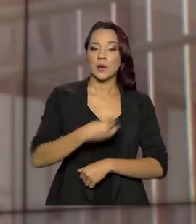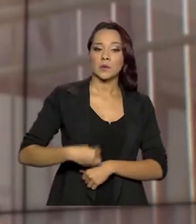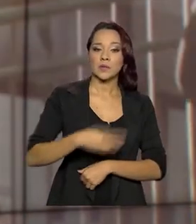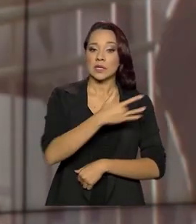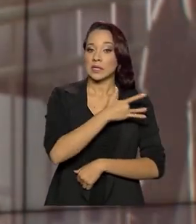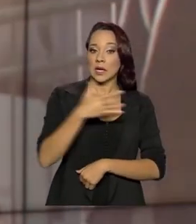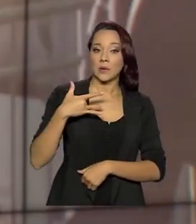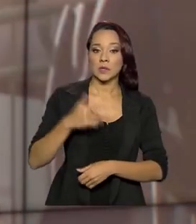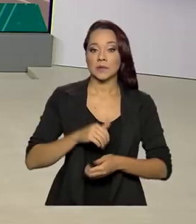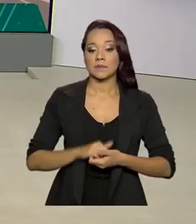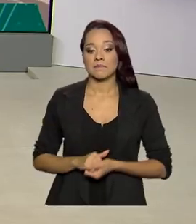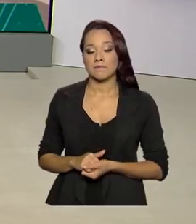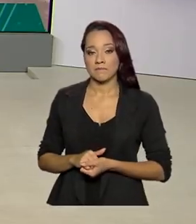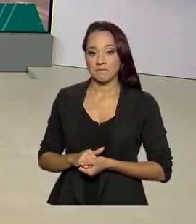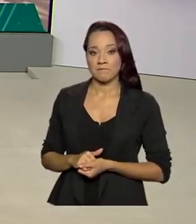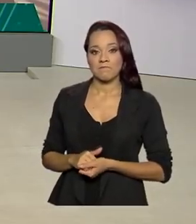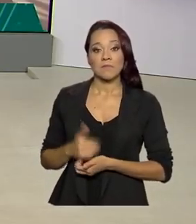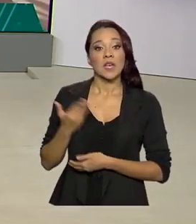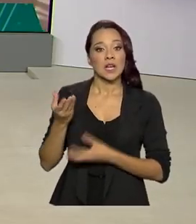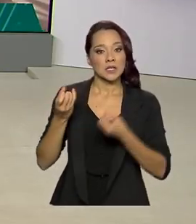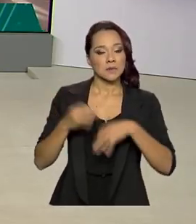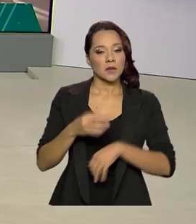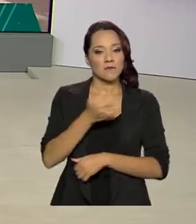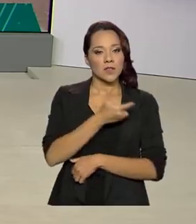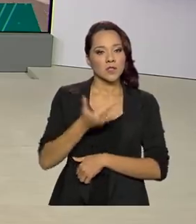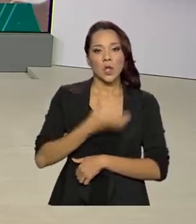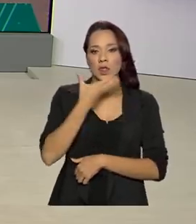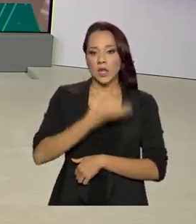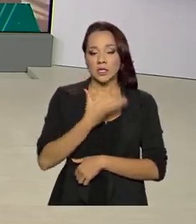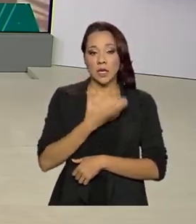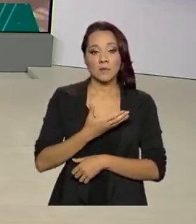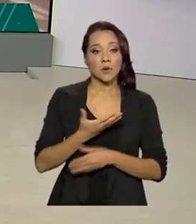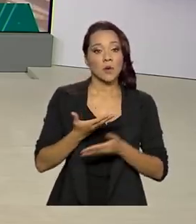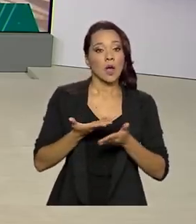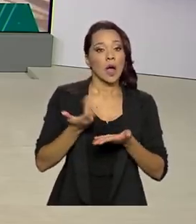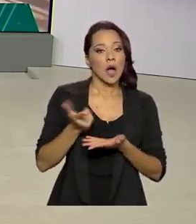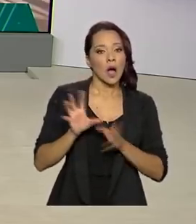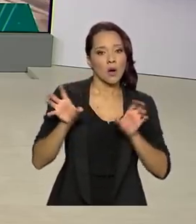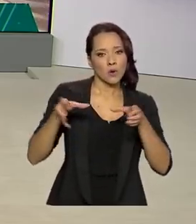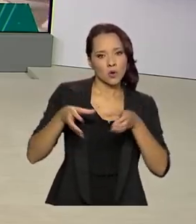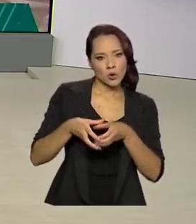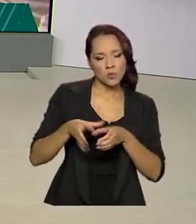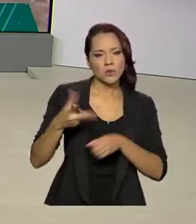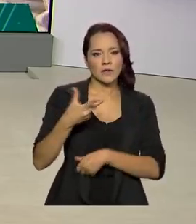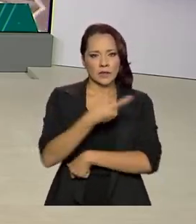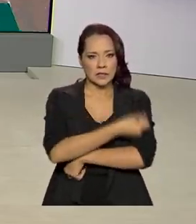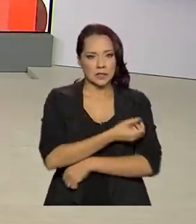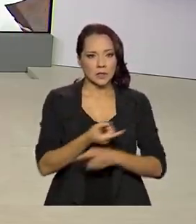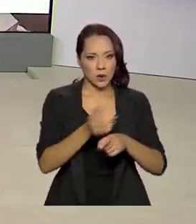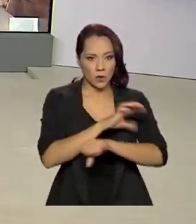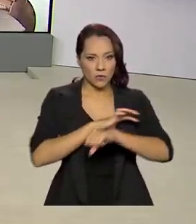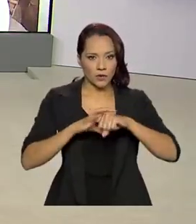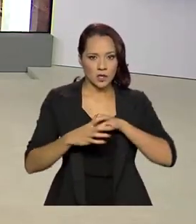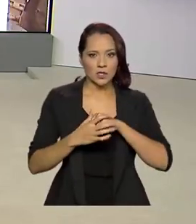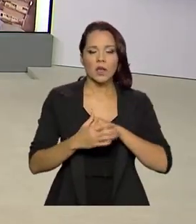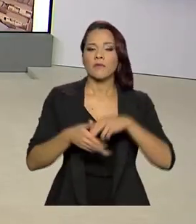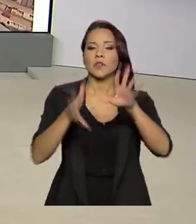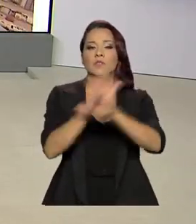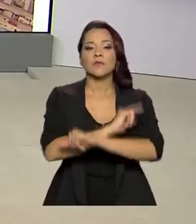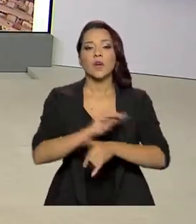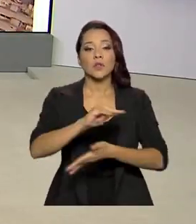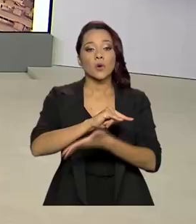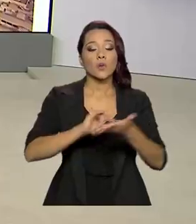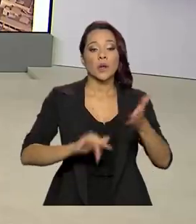Marcelo Queiroga. Segundo ele, em 22 de dezembro, a Câmara Assessora em Imunização Covid-19 vai divulgar um